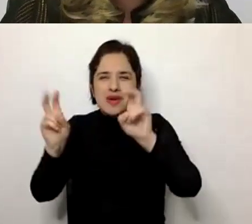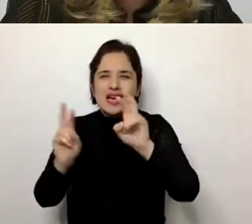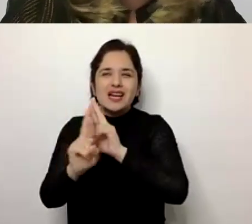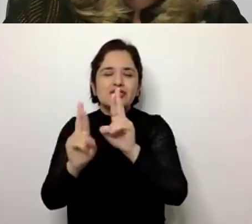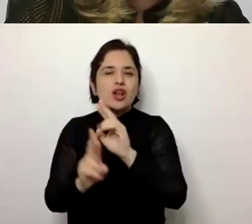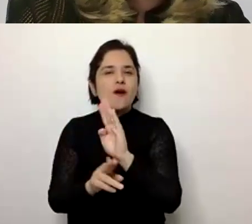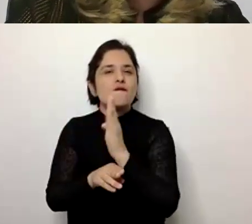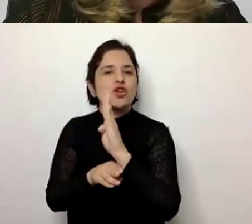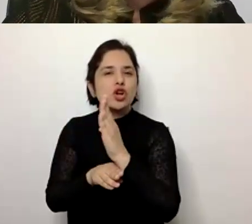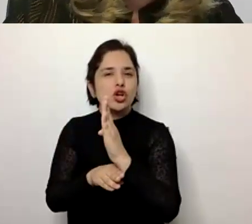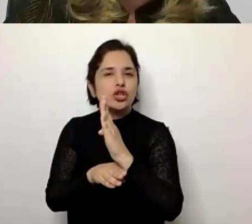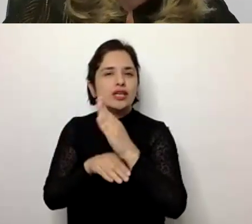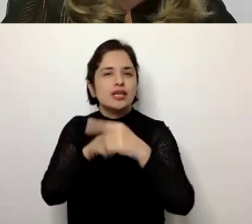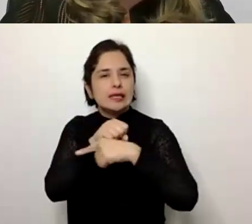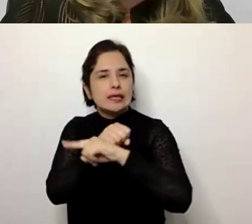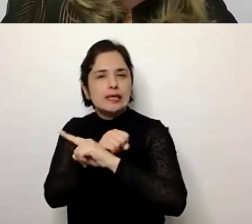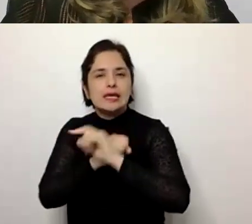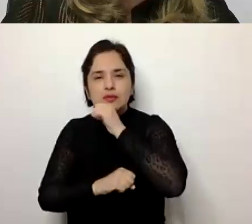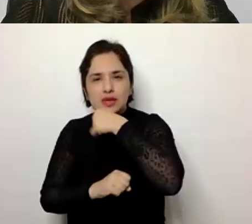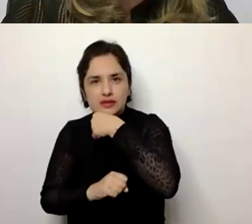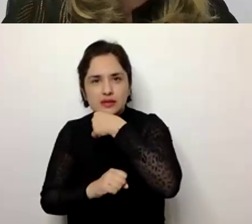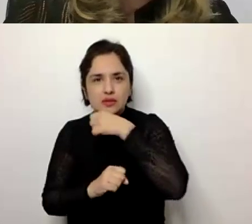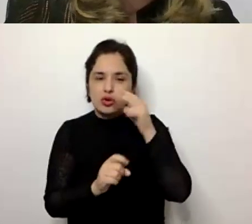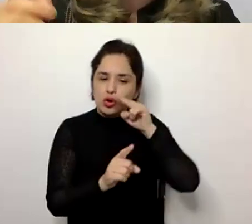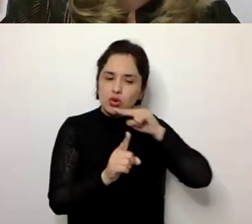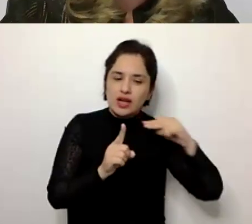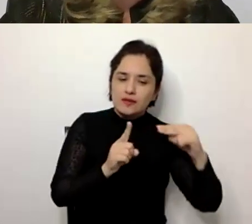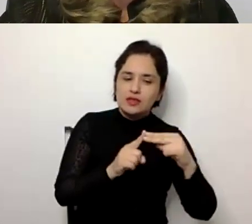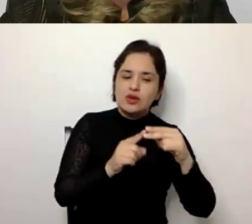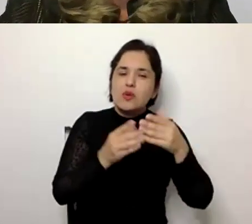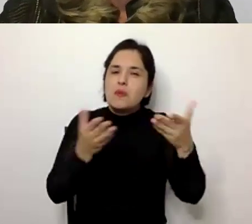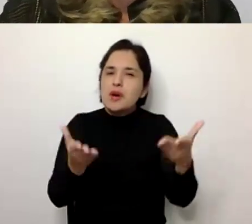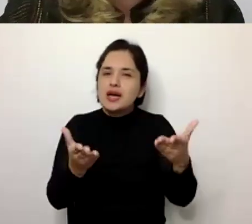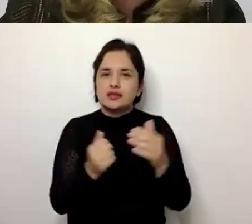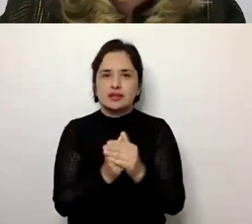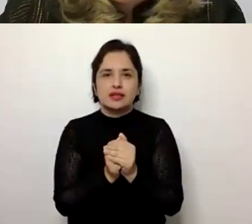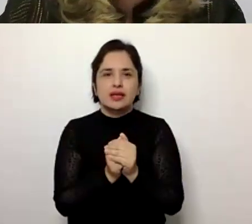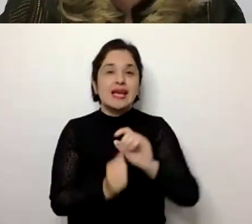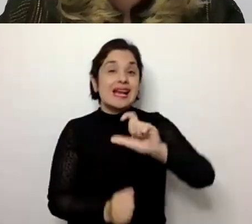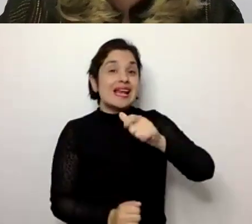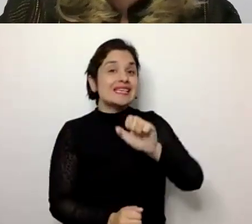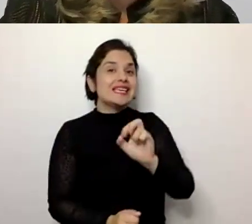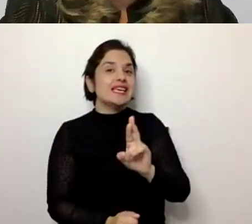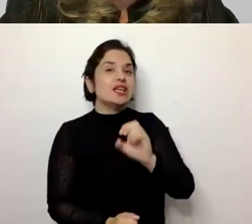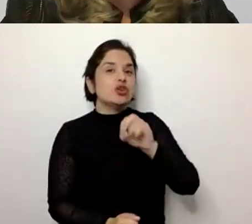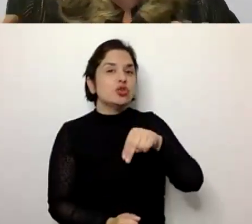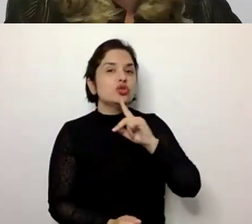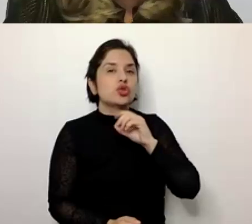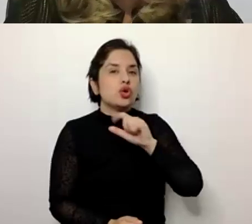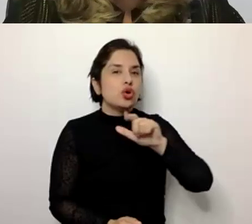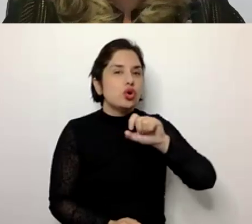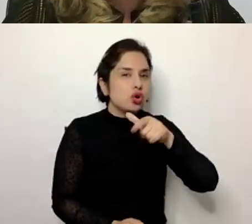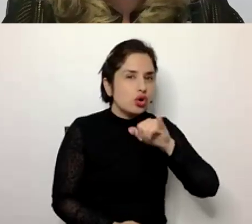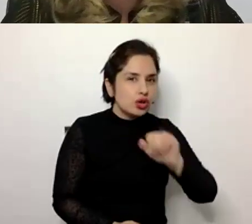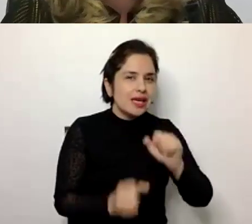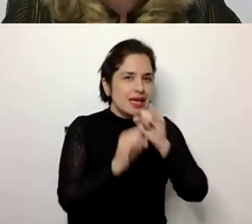envelhecimento, para uma visão mais próxima da gerontologia, que já é uma forma,